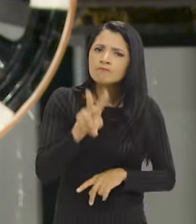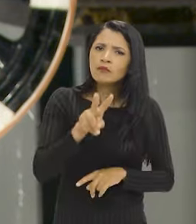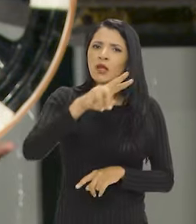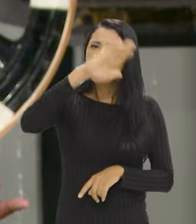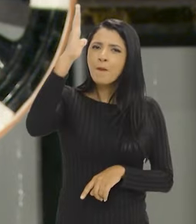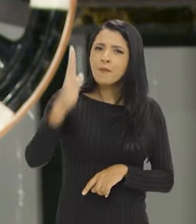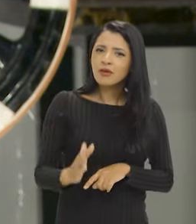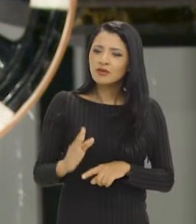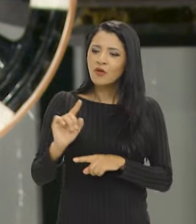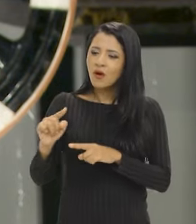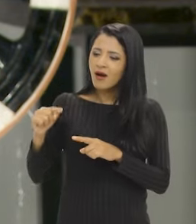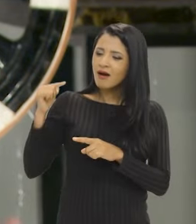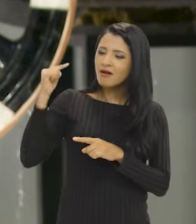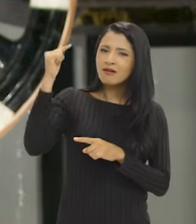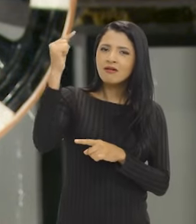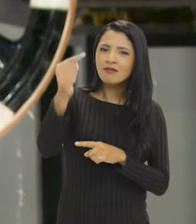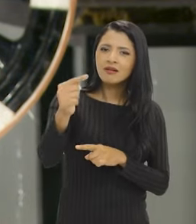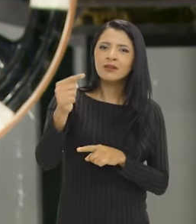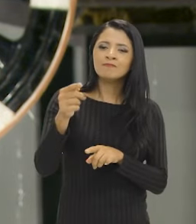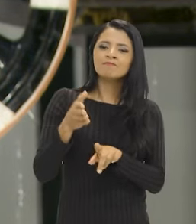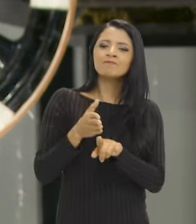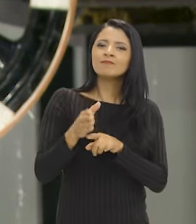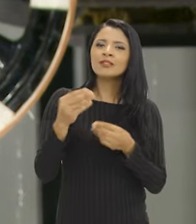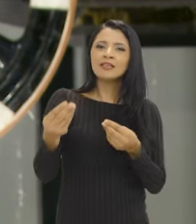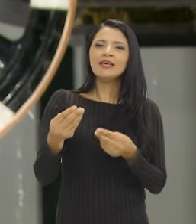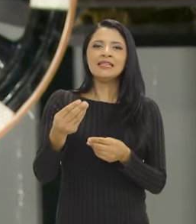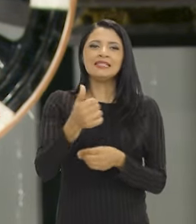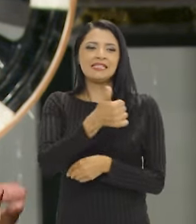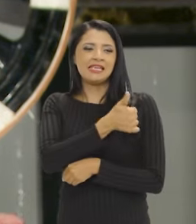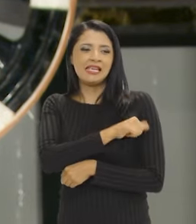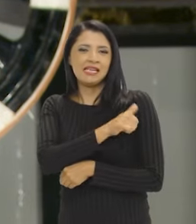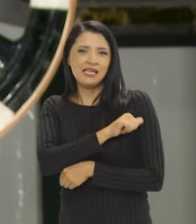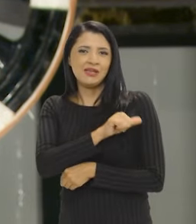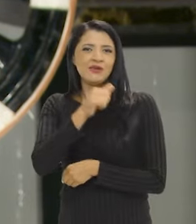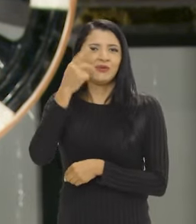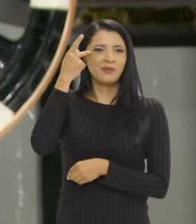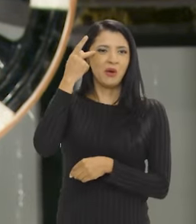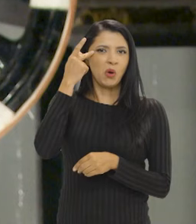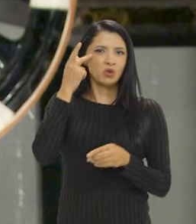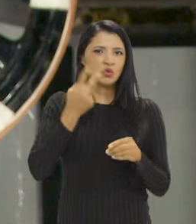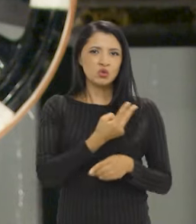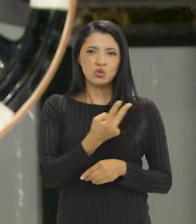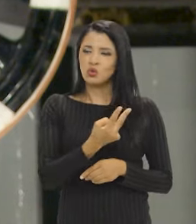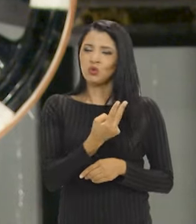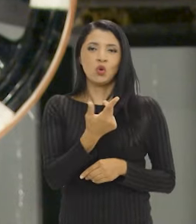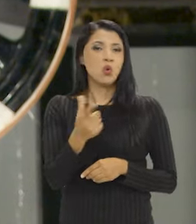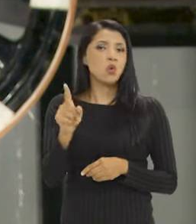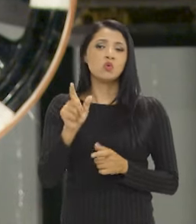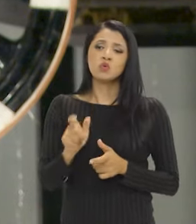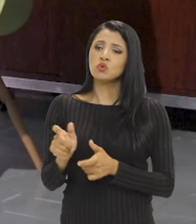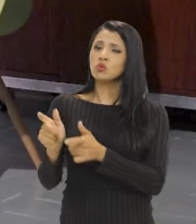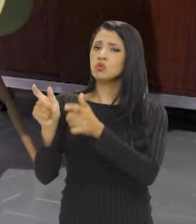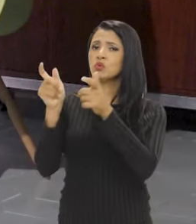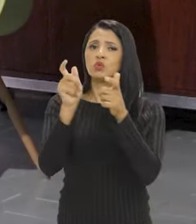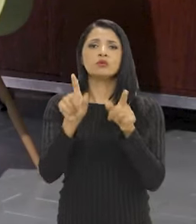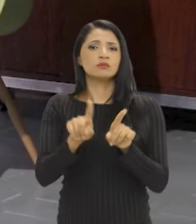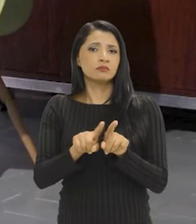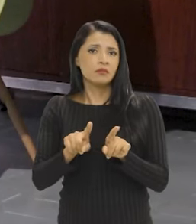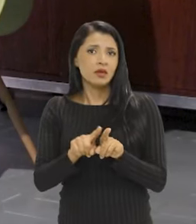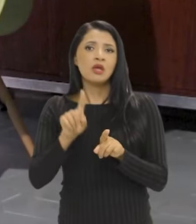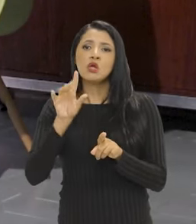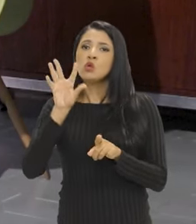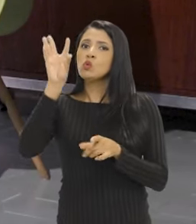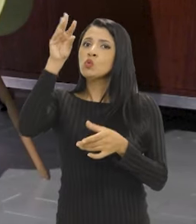enxergar um Brasil que vai além desse eixo Rio-São Paulo e tudo isso está